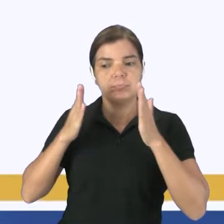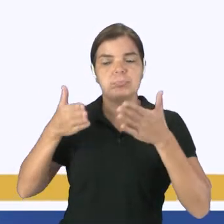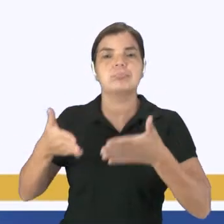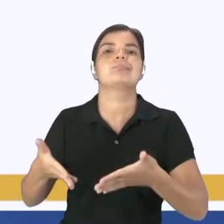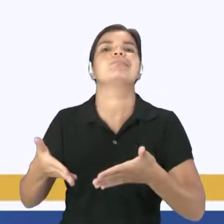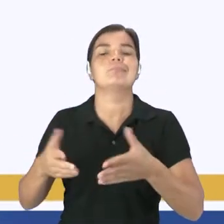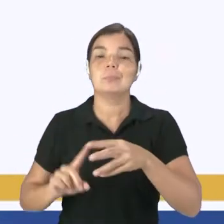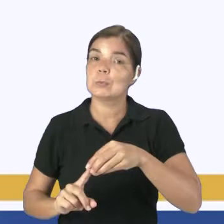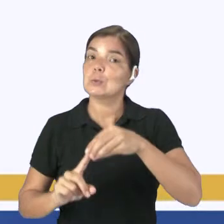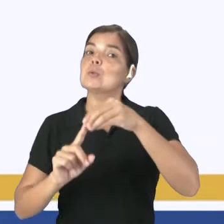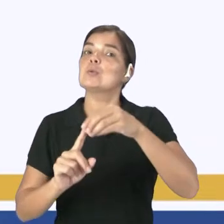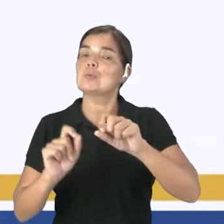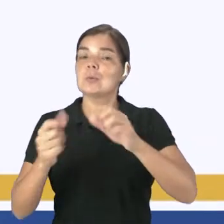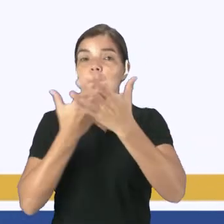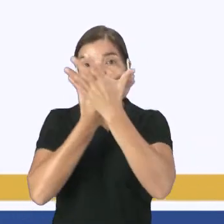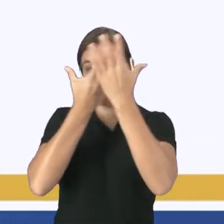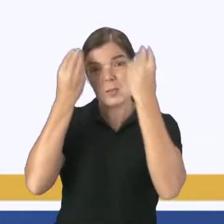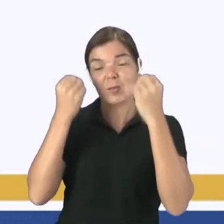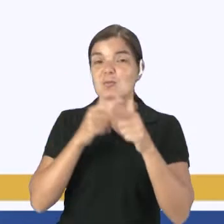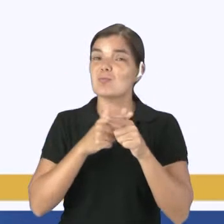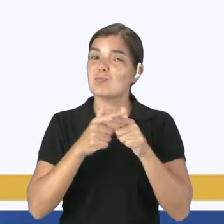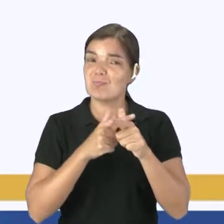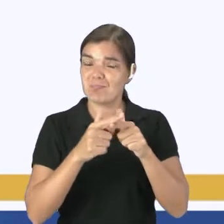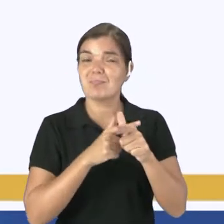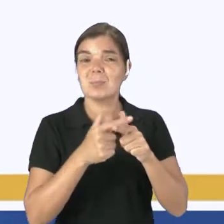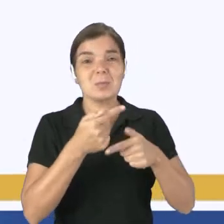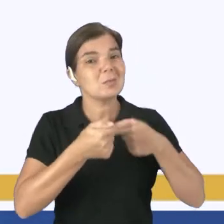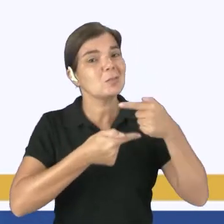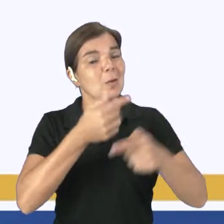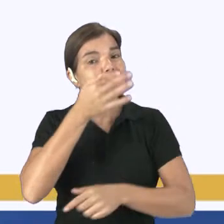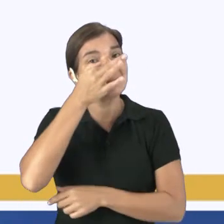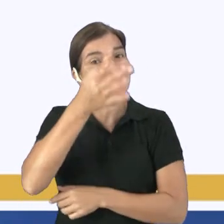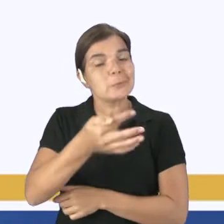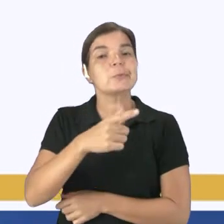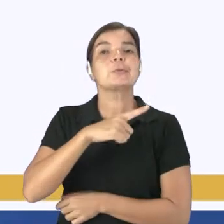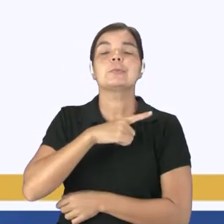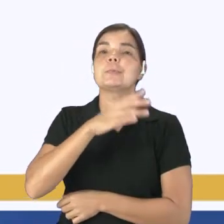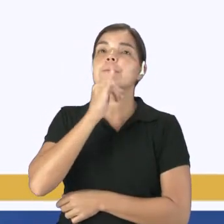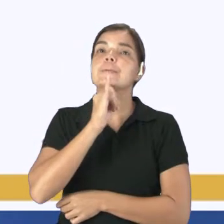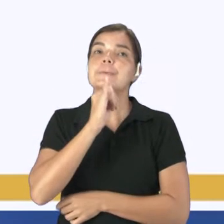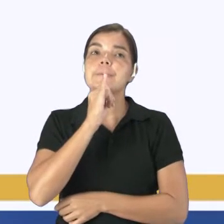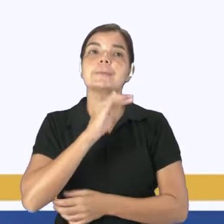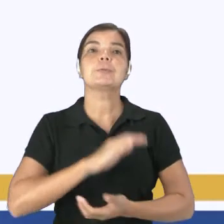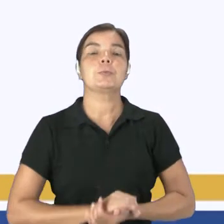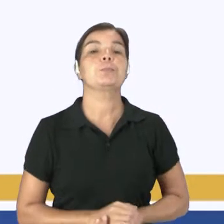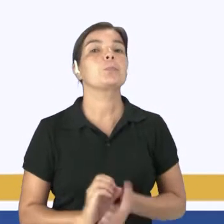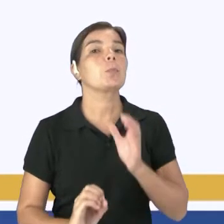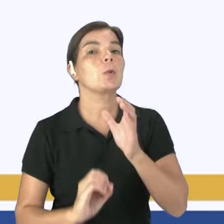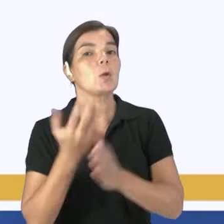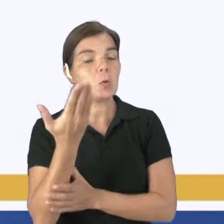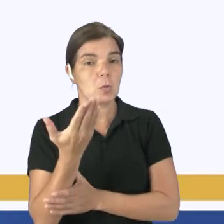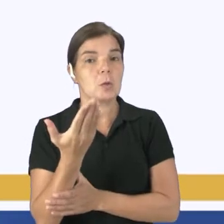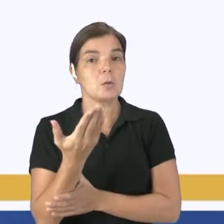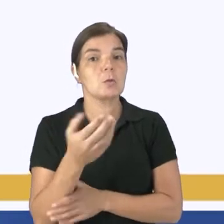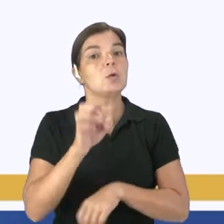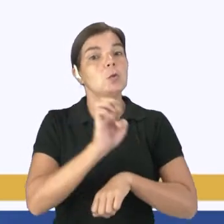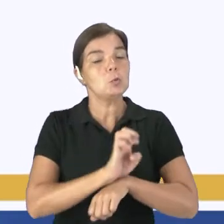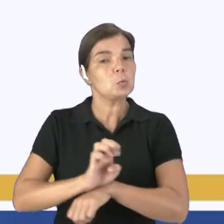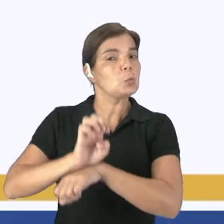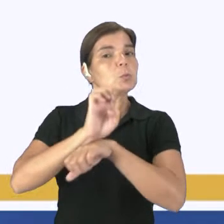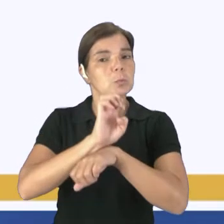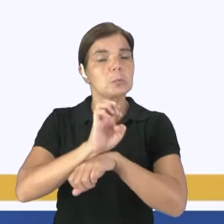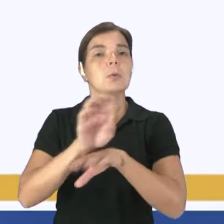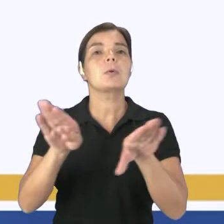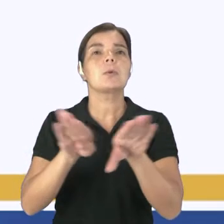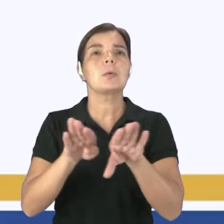questão e esquecendo das consequências que podem ser geradas. A gente tem aí, por exemplo, o aconteceu aqui no nosso estado, que não faz muito tempo, que